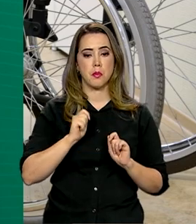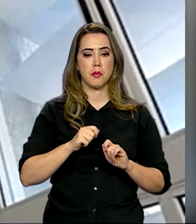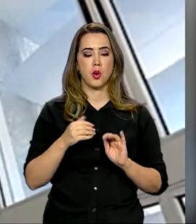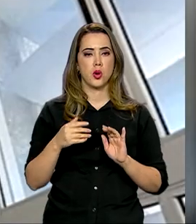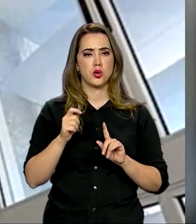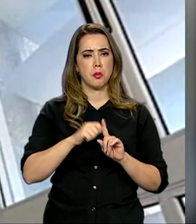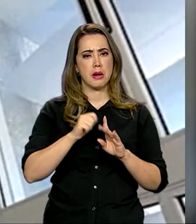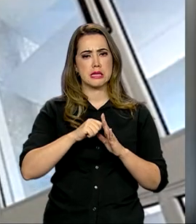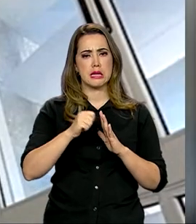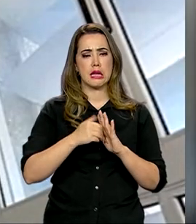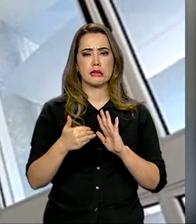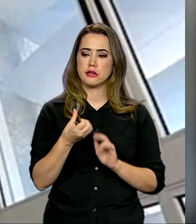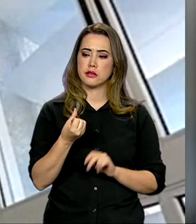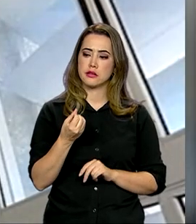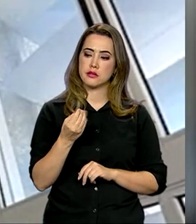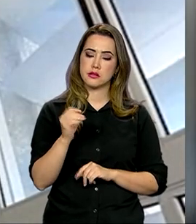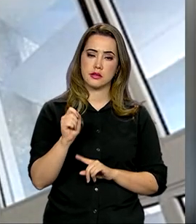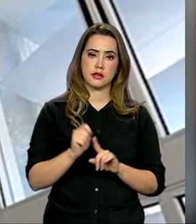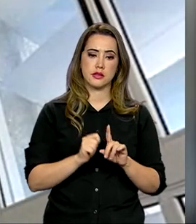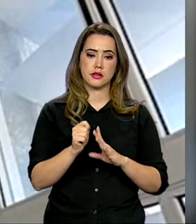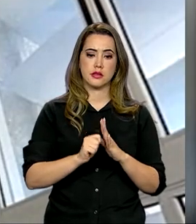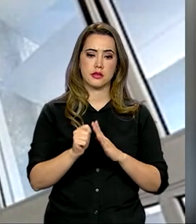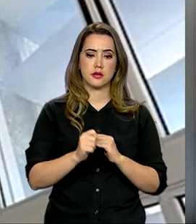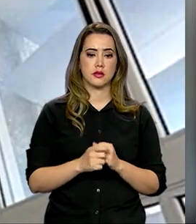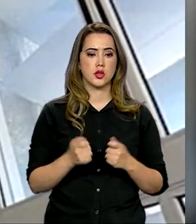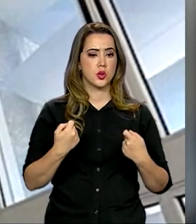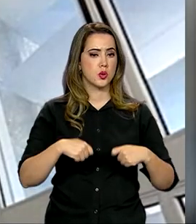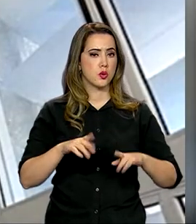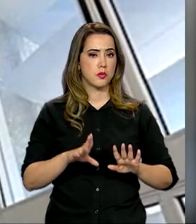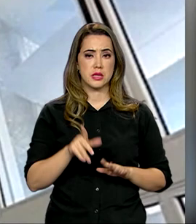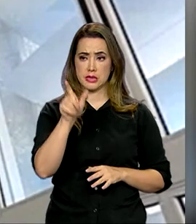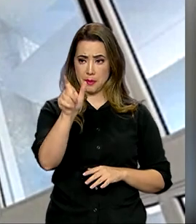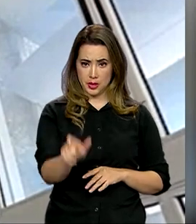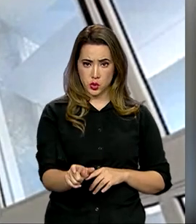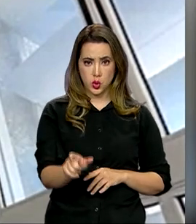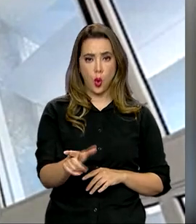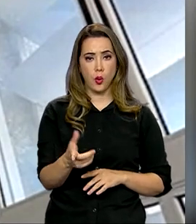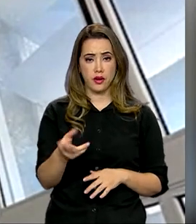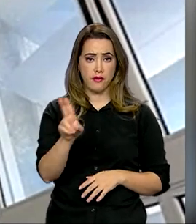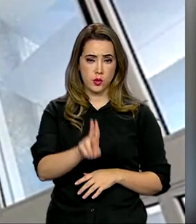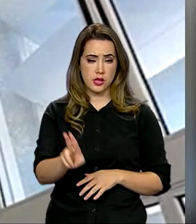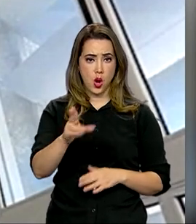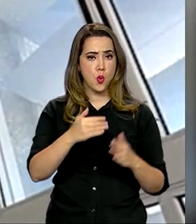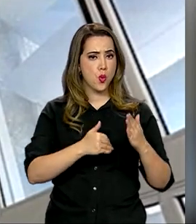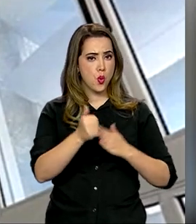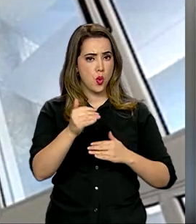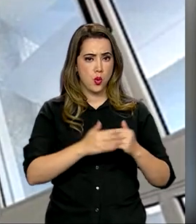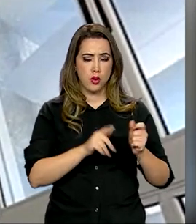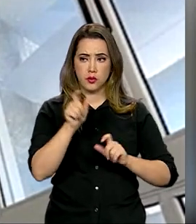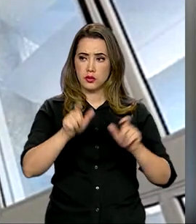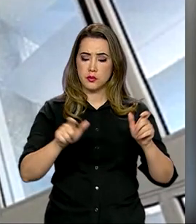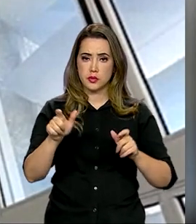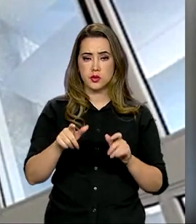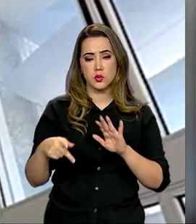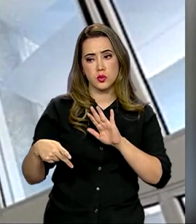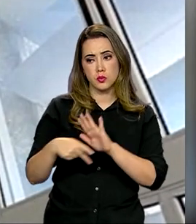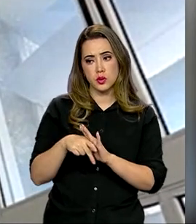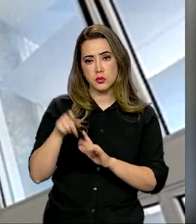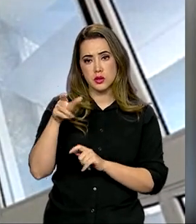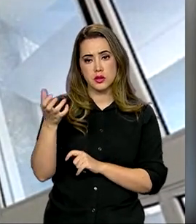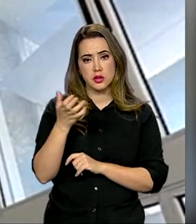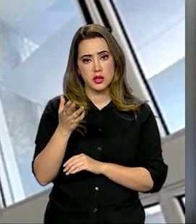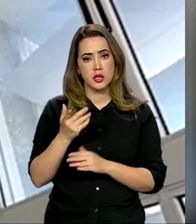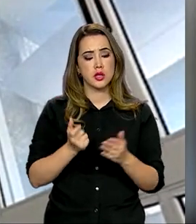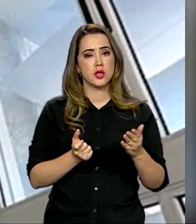meses. Não precisa ser exatamente a pessoa que está sendo beneficiada. Qualquer pessoa, cliente, pessoa física, que